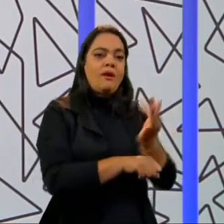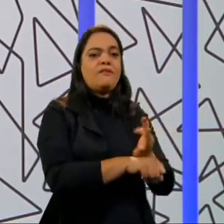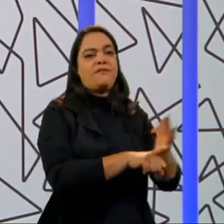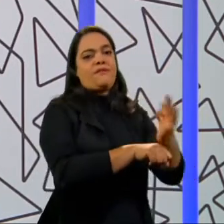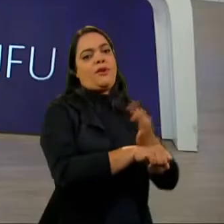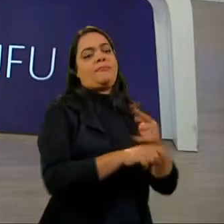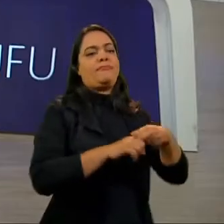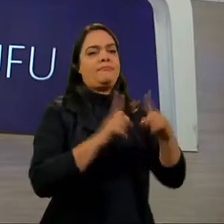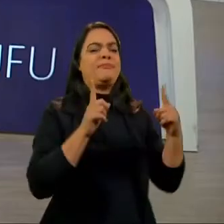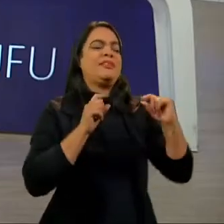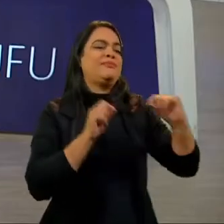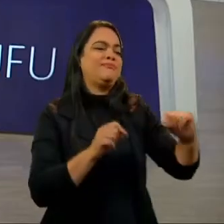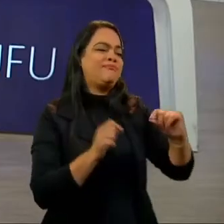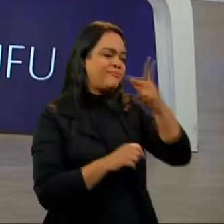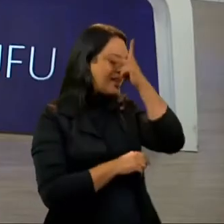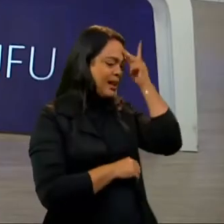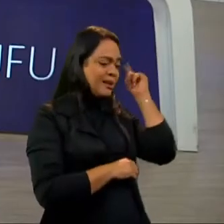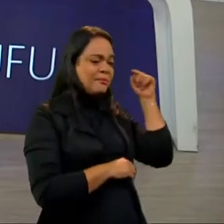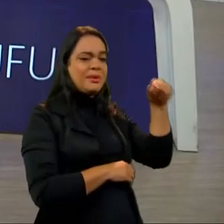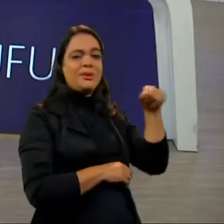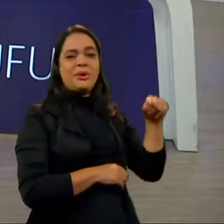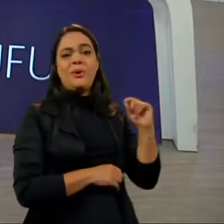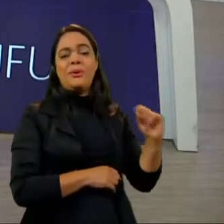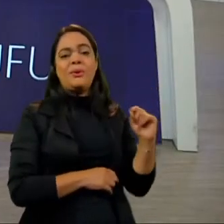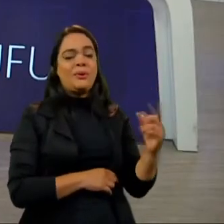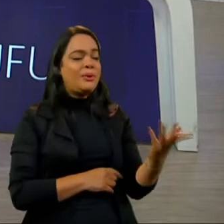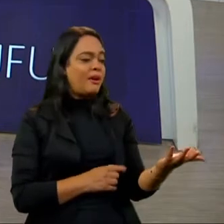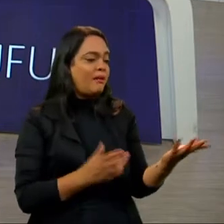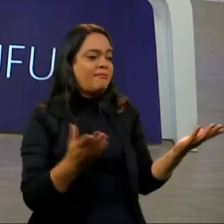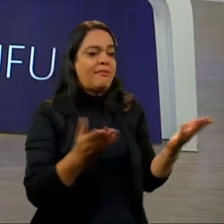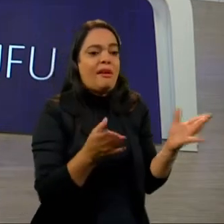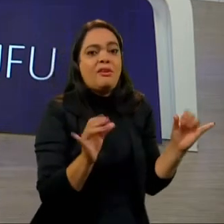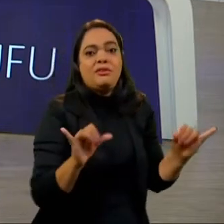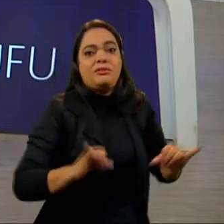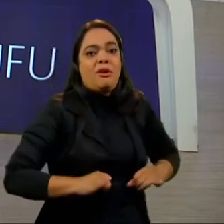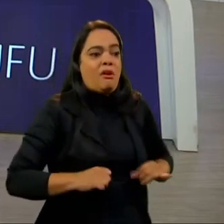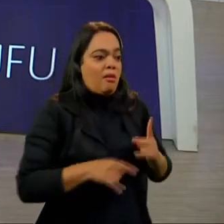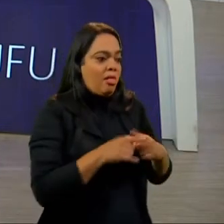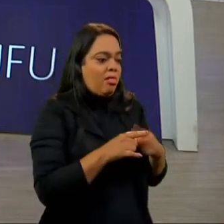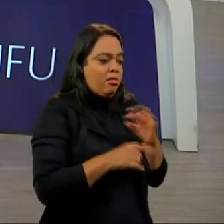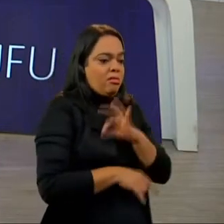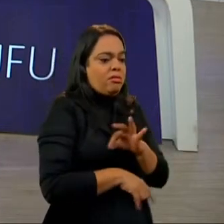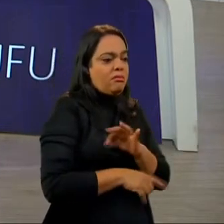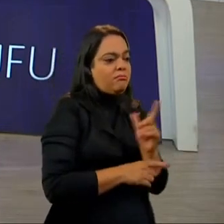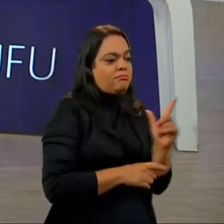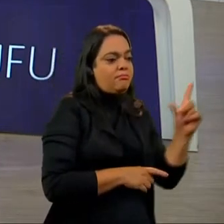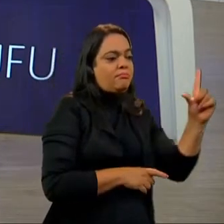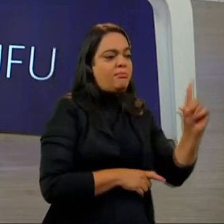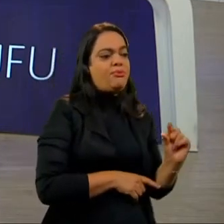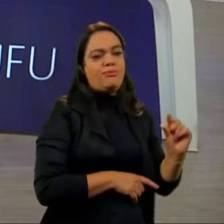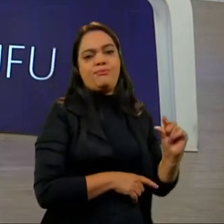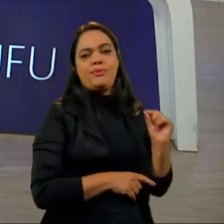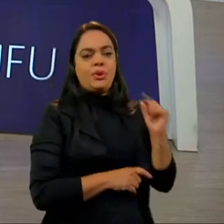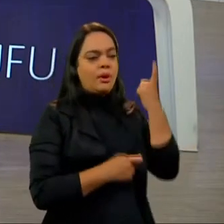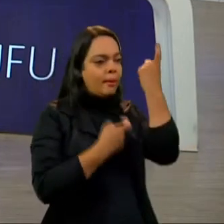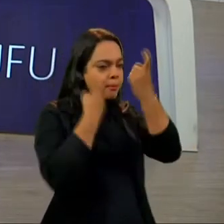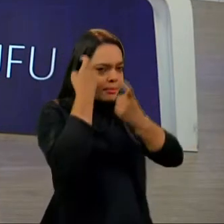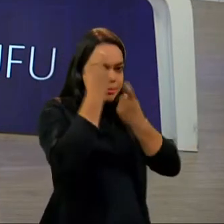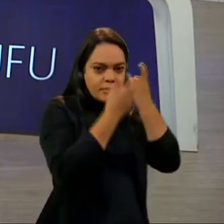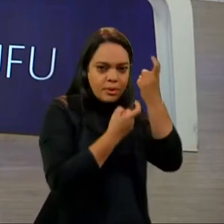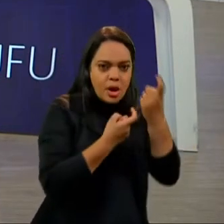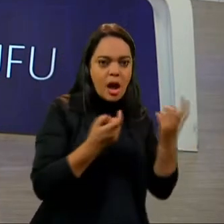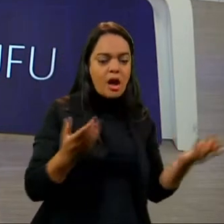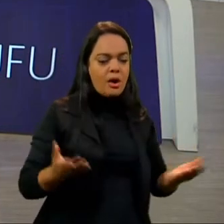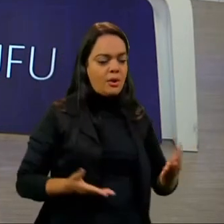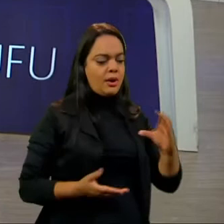mas deixa o trabalhador completamente vulnerável nesse sentido. Então, e o que é preocupante é que os dados do novo